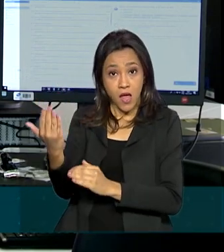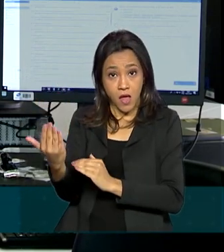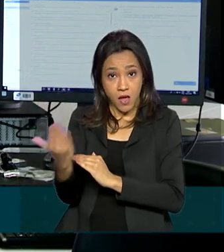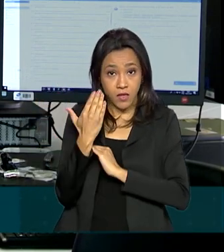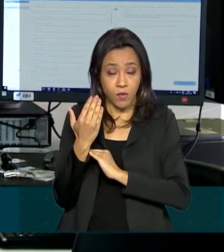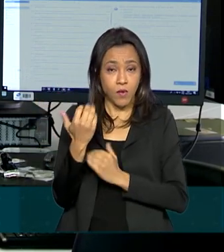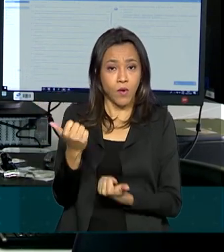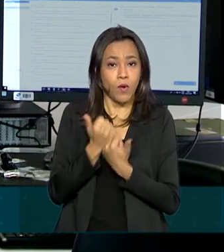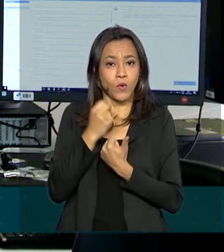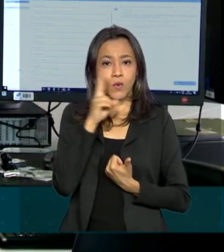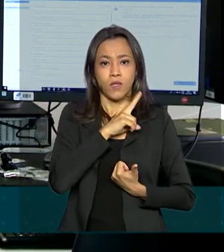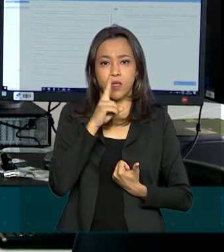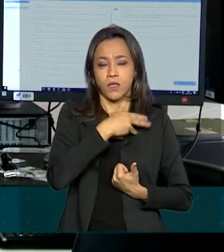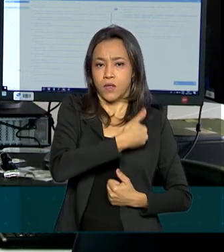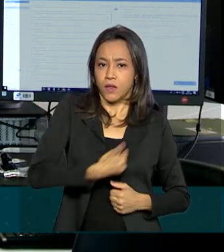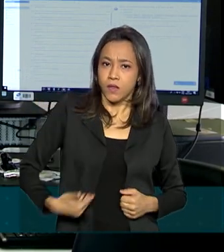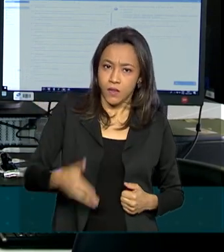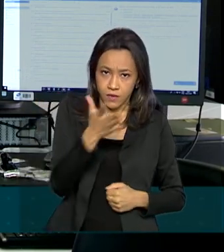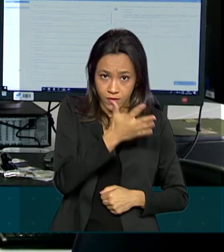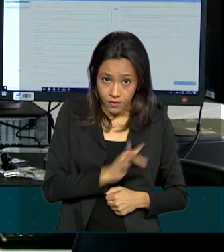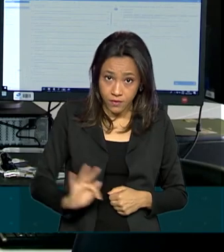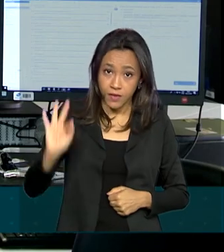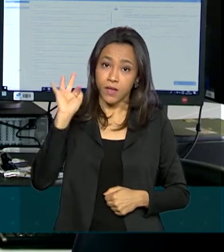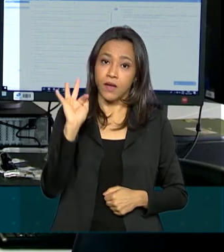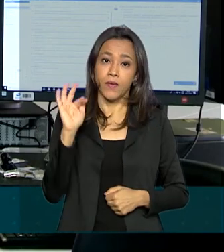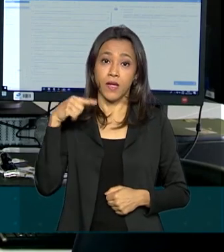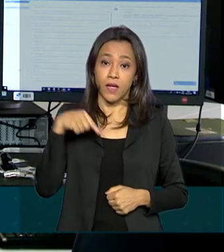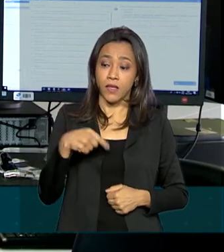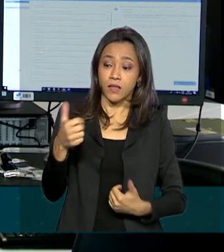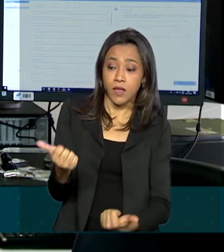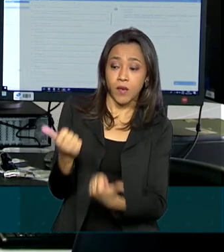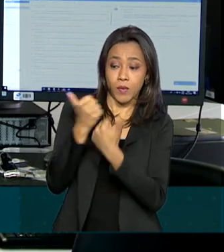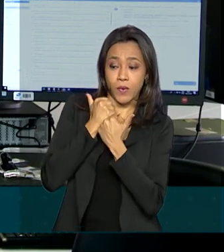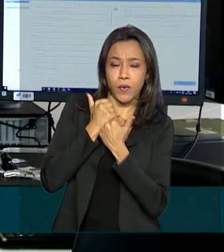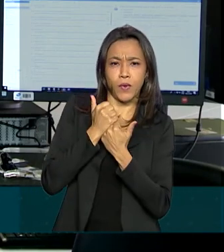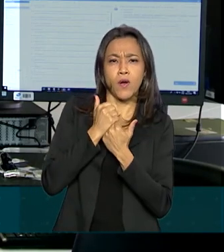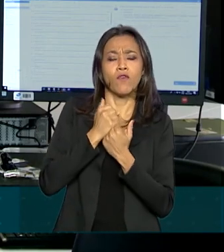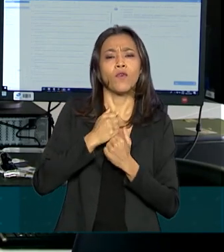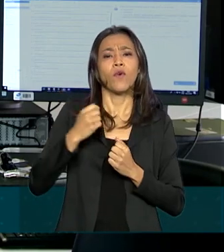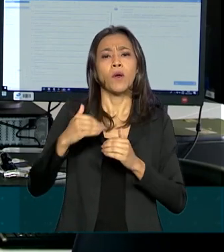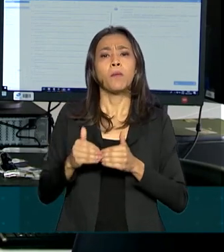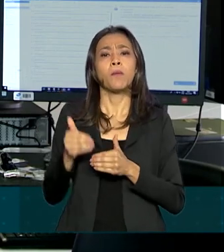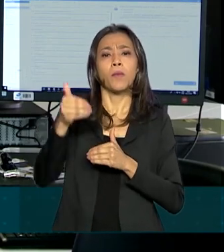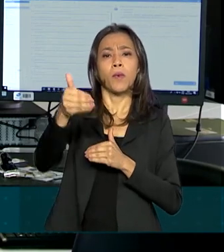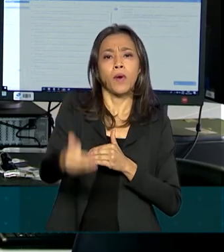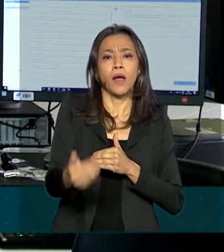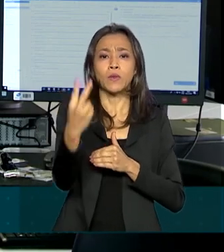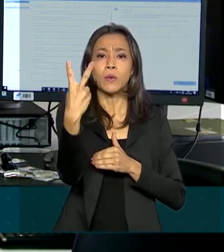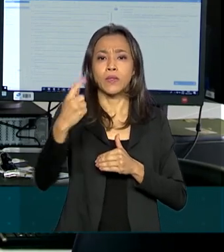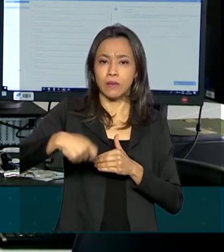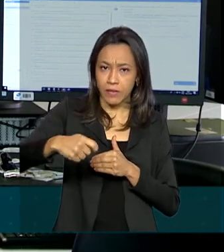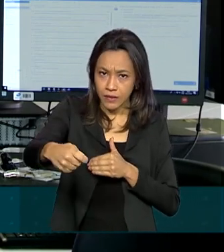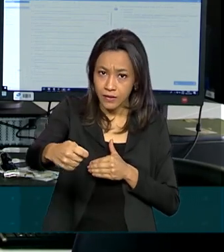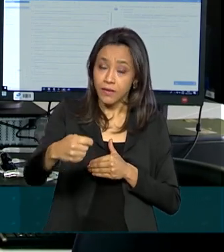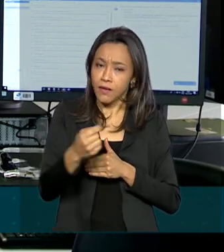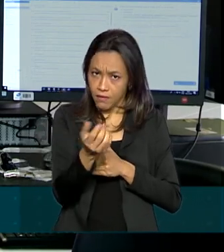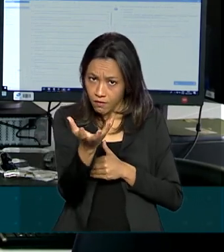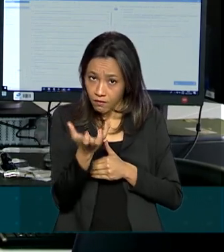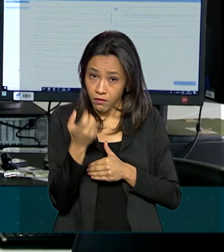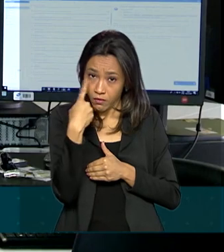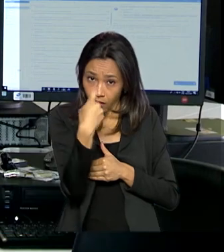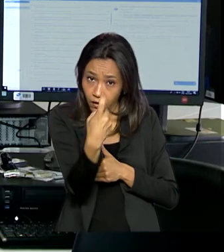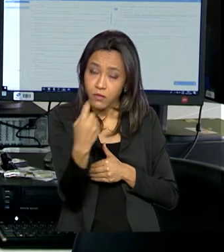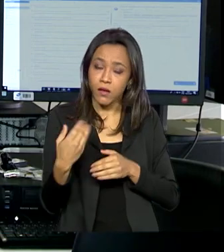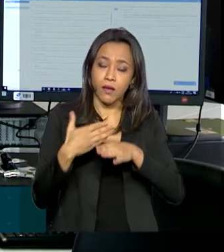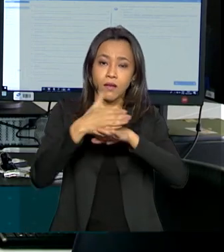600,00 do governo federal. O benefício foi prorrogado por mais dois meses. Quem quiser se inscrever deve entrar no